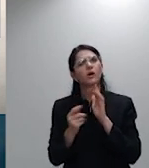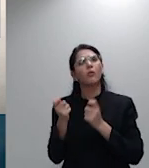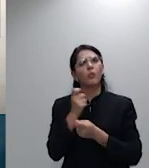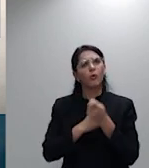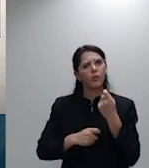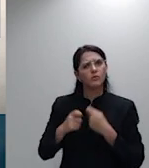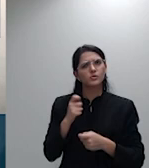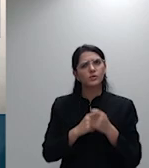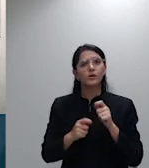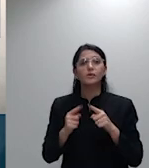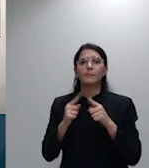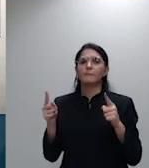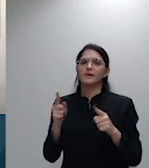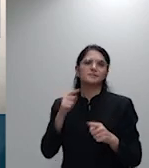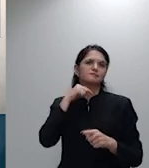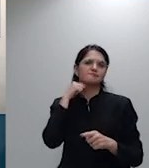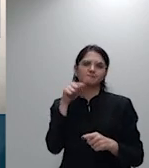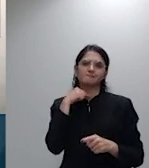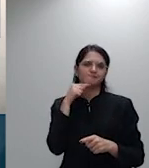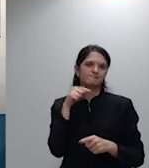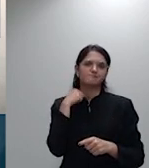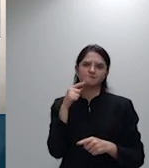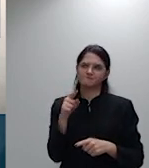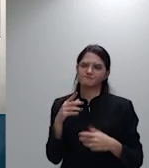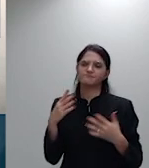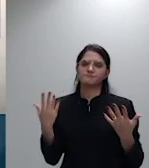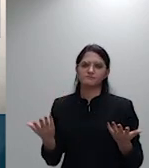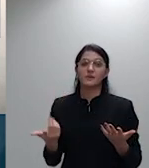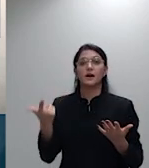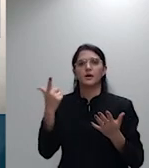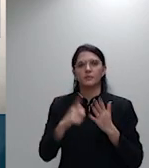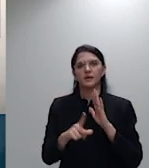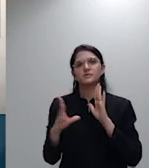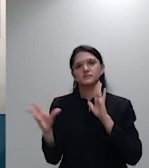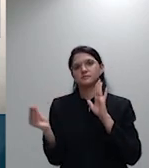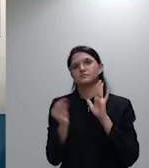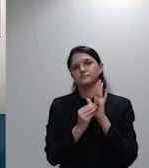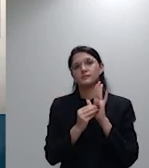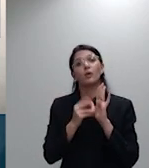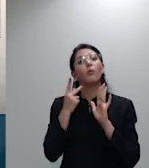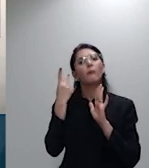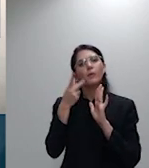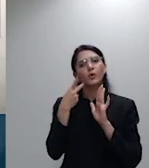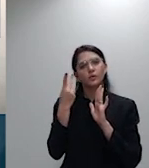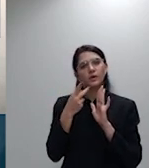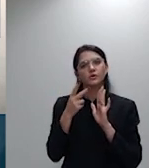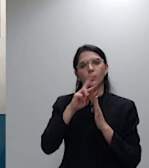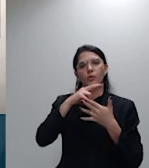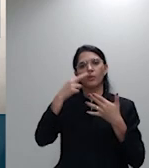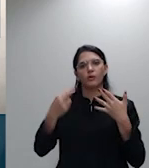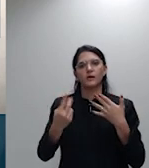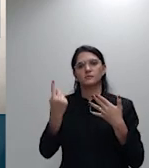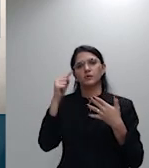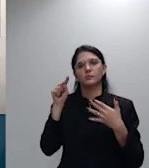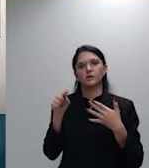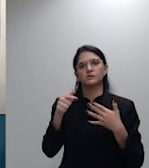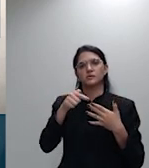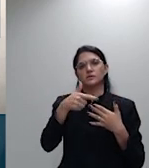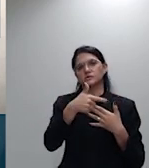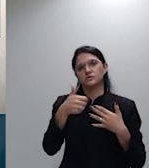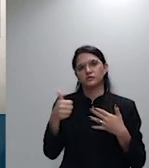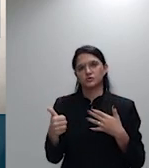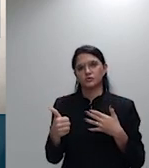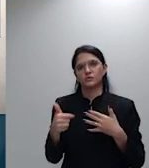transcrevo a manifestação do procurador no RESP 1.721.776 essa